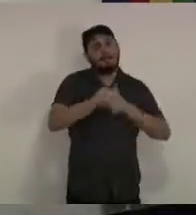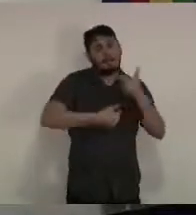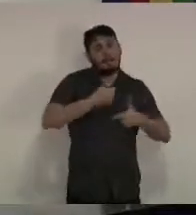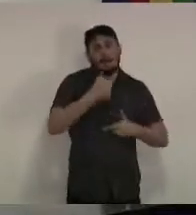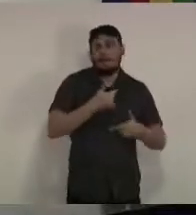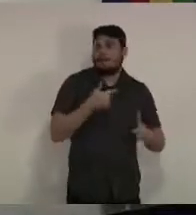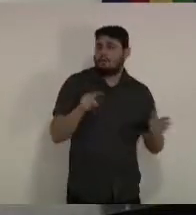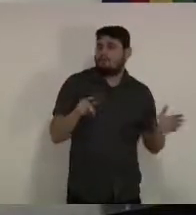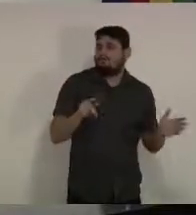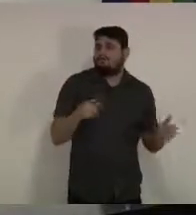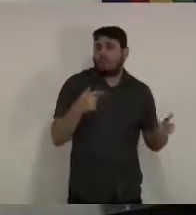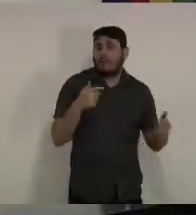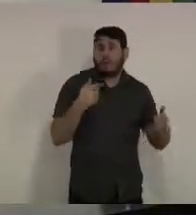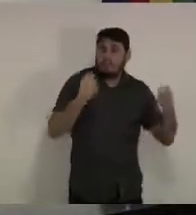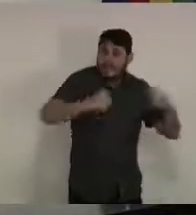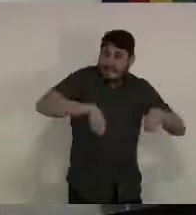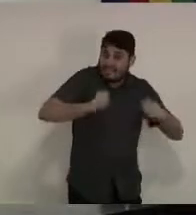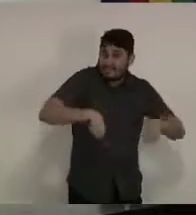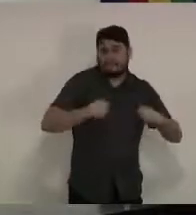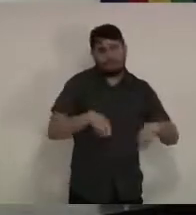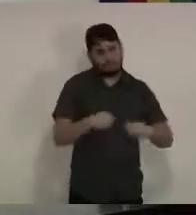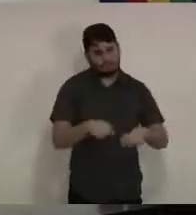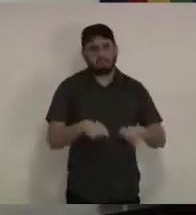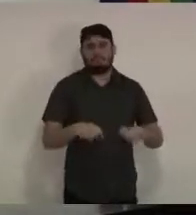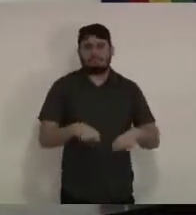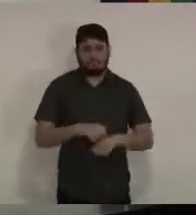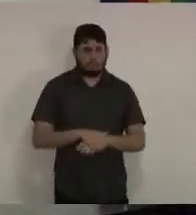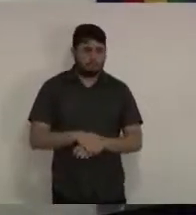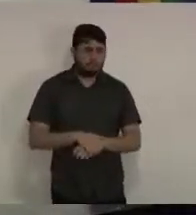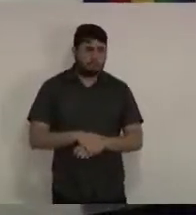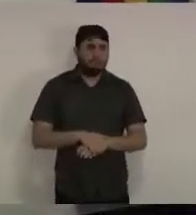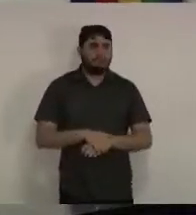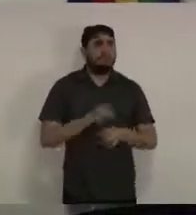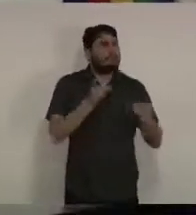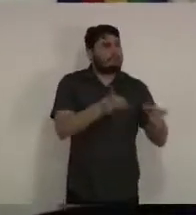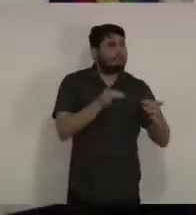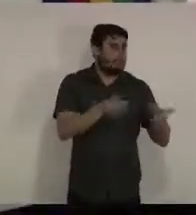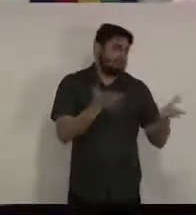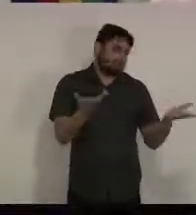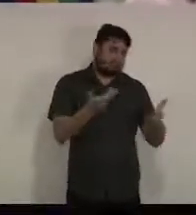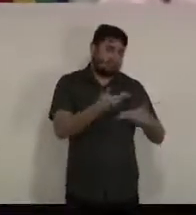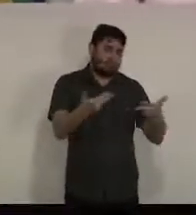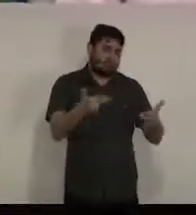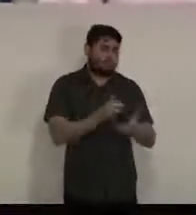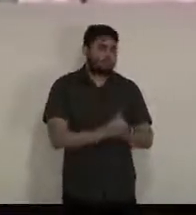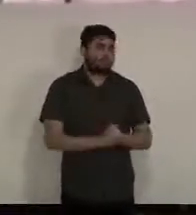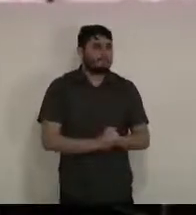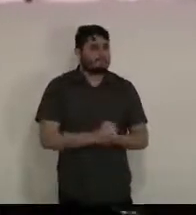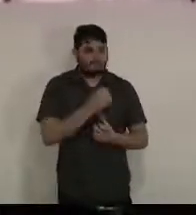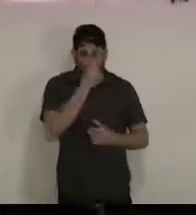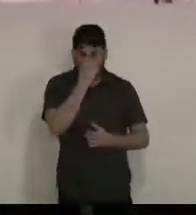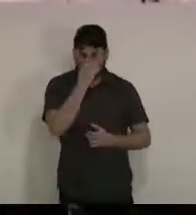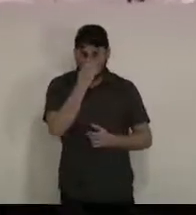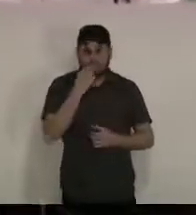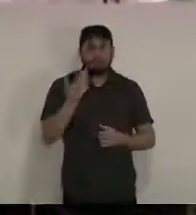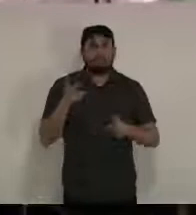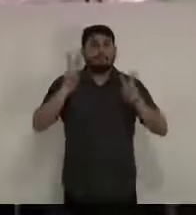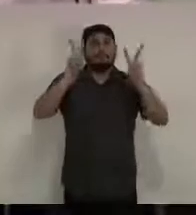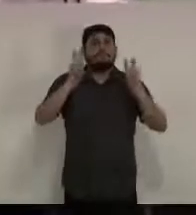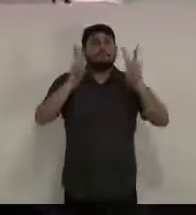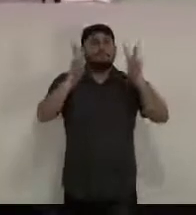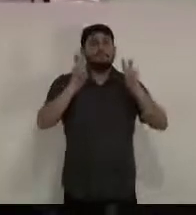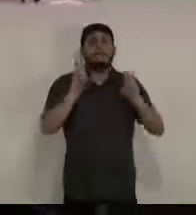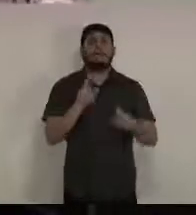do estabelecimento portal mídia urbana nas redes sociais tem havido questionamentos da população com relação a entrega dos kits